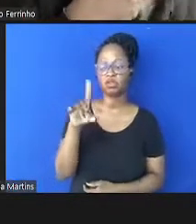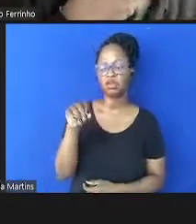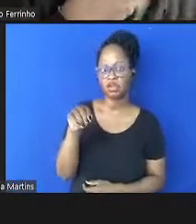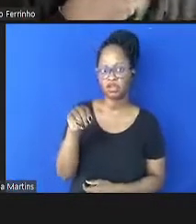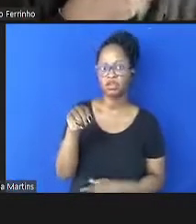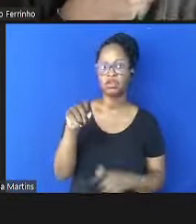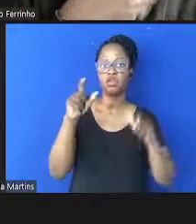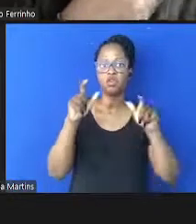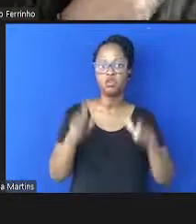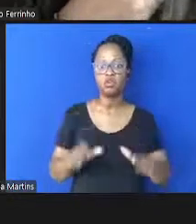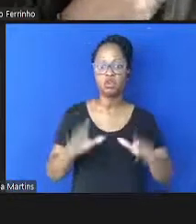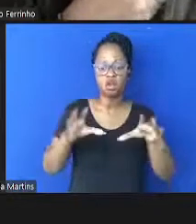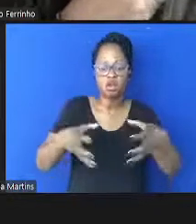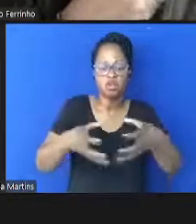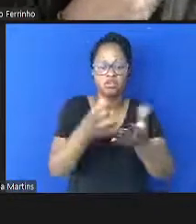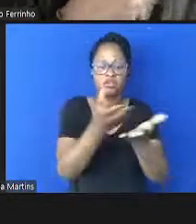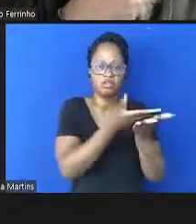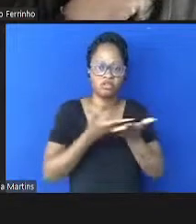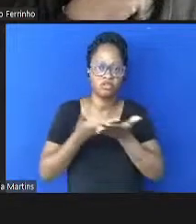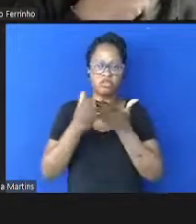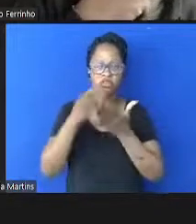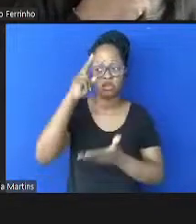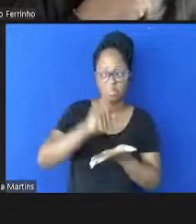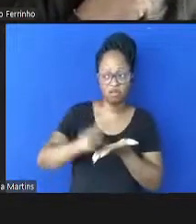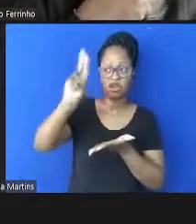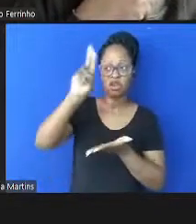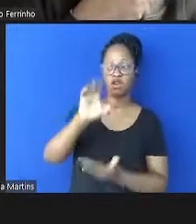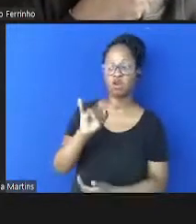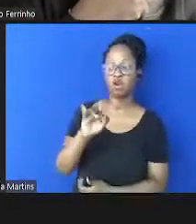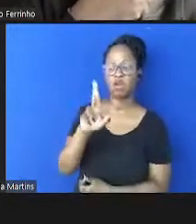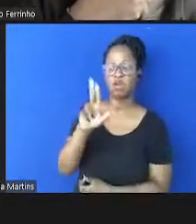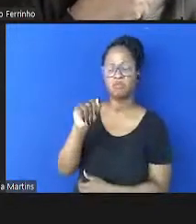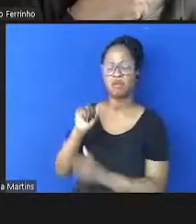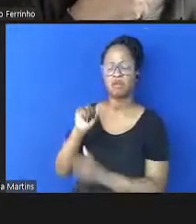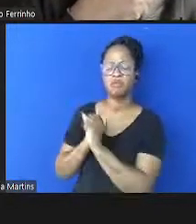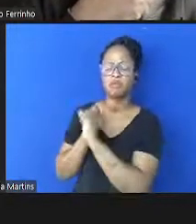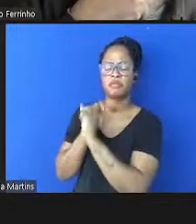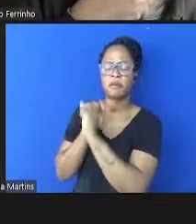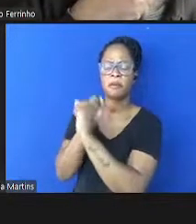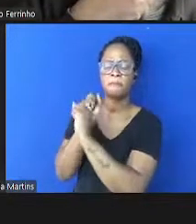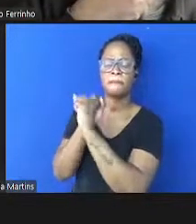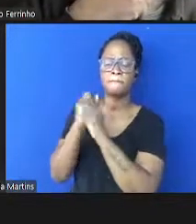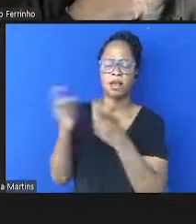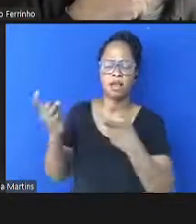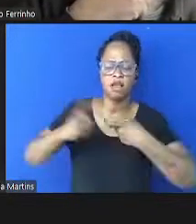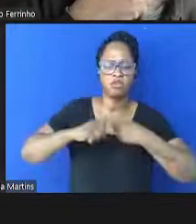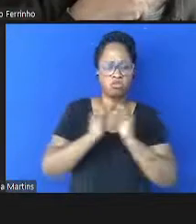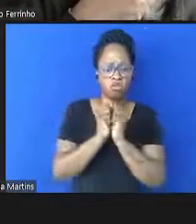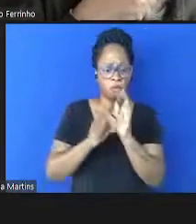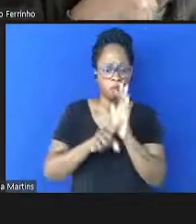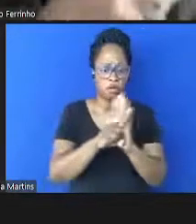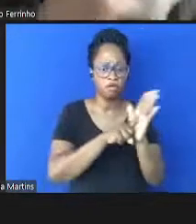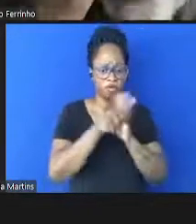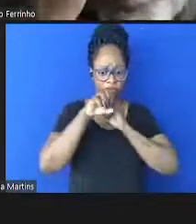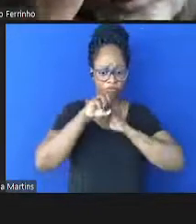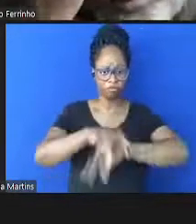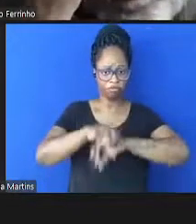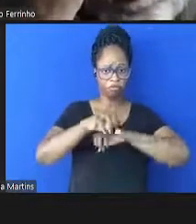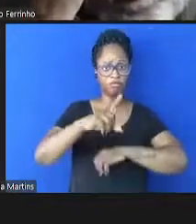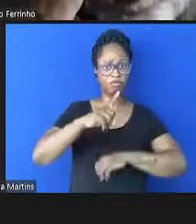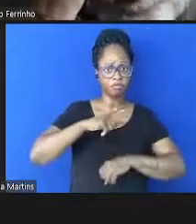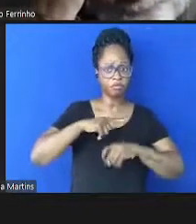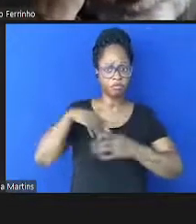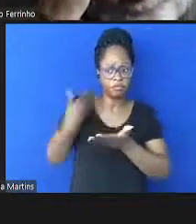Estudos Sociais da Universidade de Coimbra, também já mencionou a nossa longa história de parcerias em pesquisa e educação, tivemos até